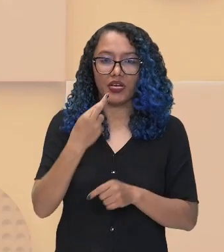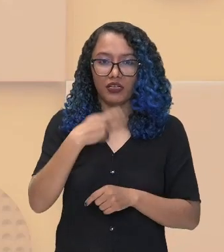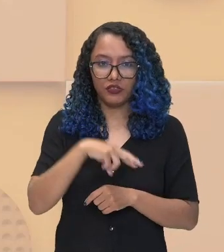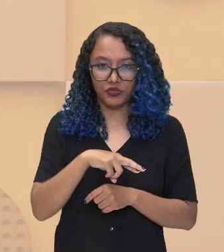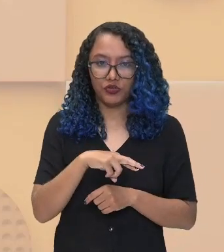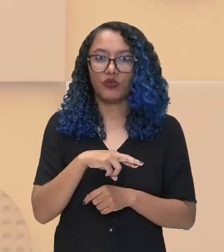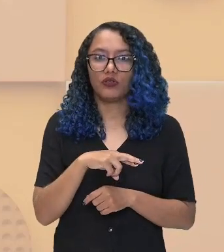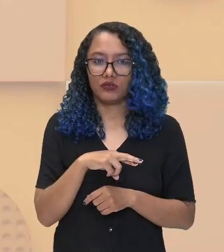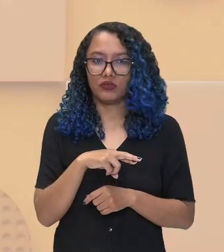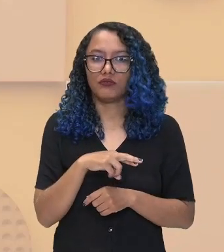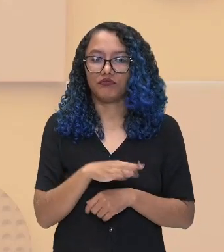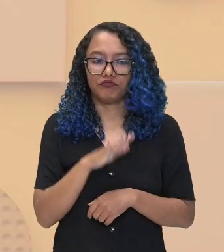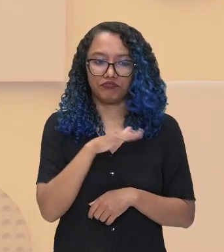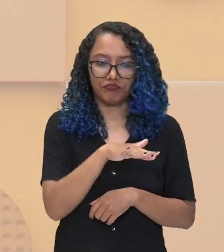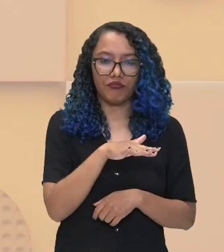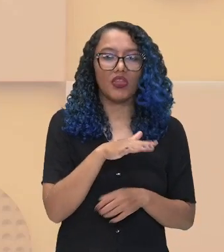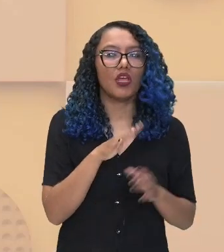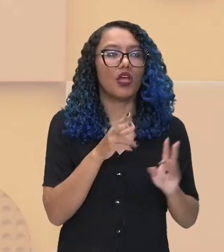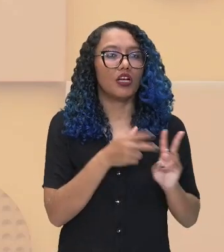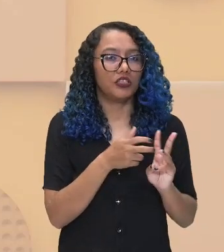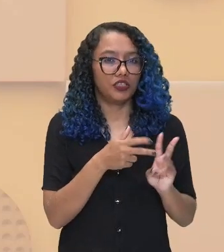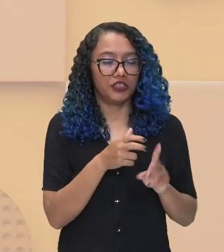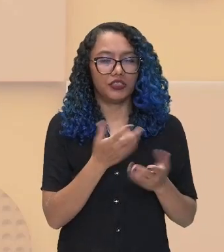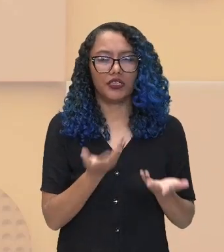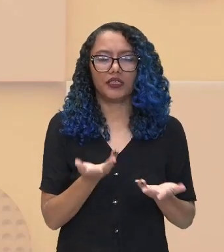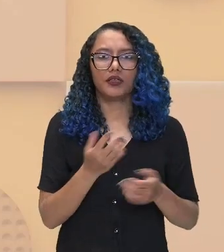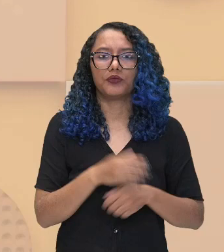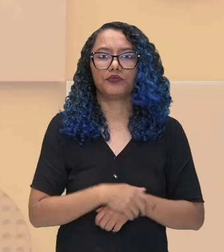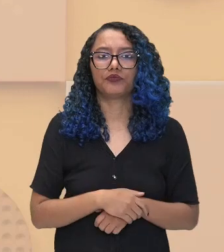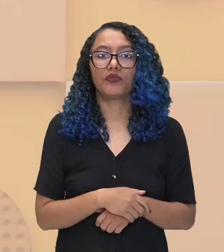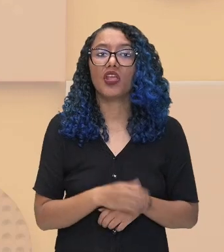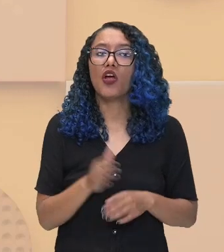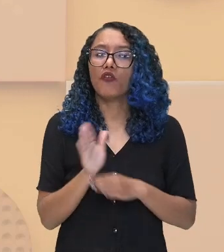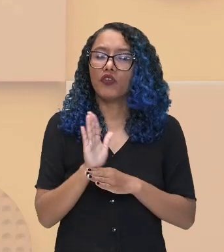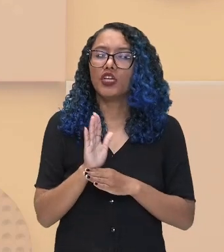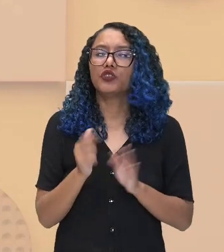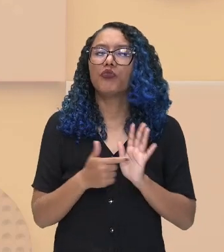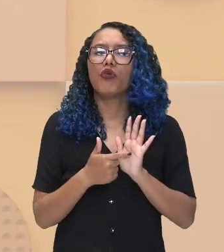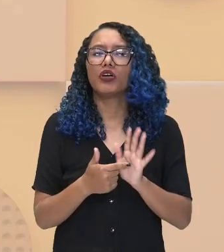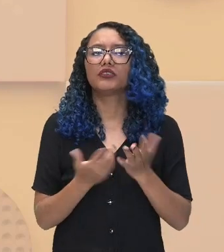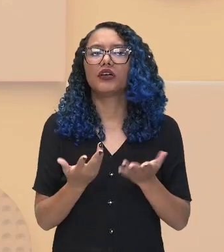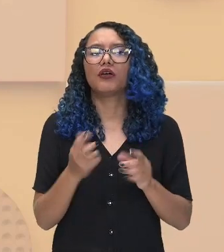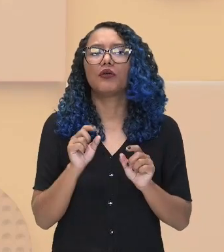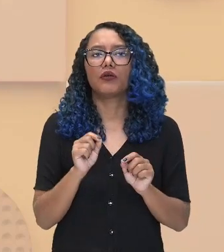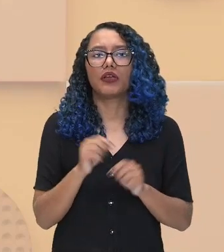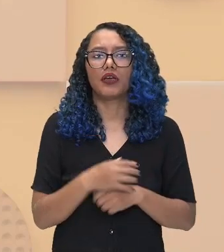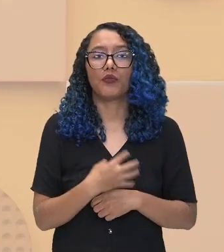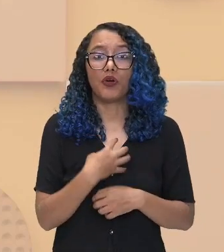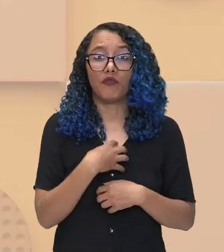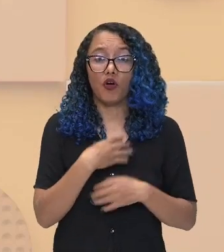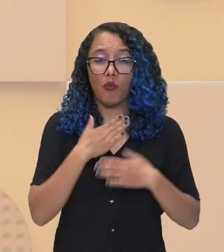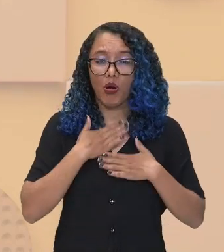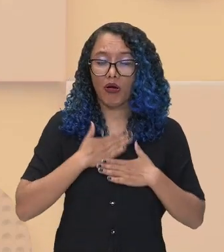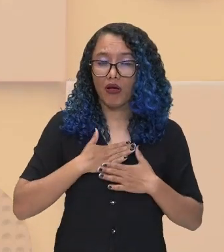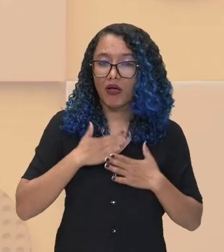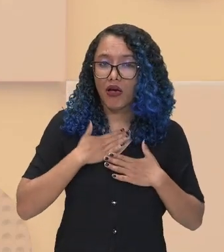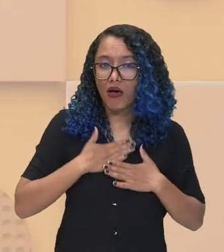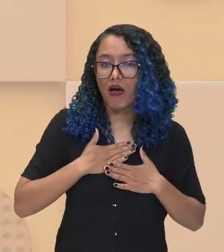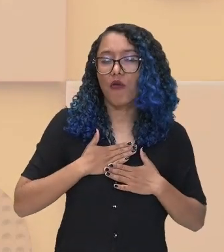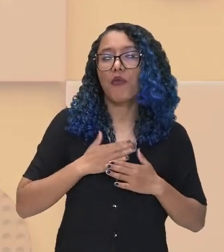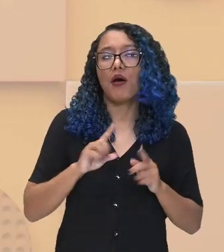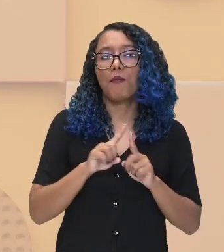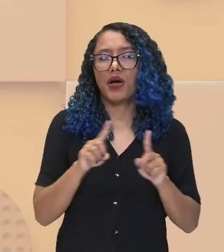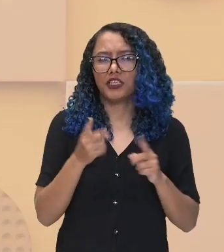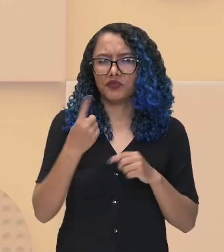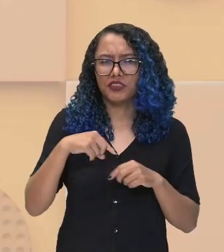indígenas. Esse vídeo, ele mostra uma forma pacífica de haver essa questão da aculturação. Mas, vocês observaram na